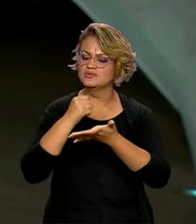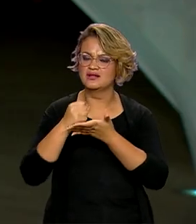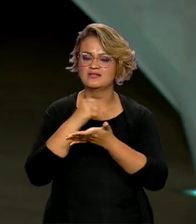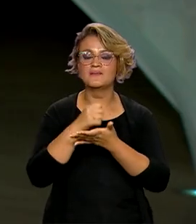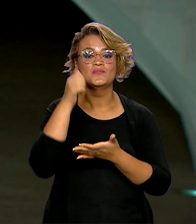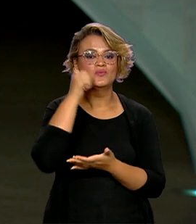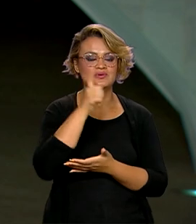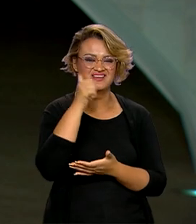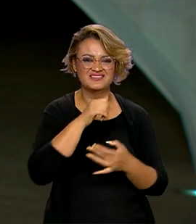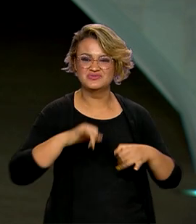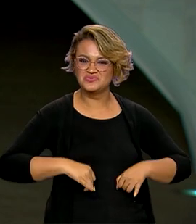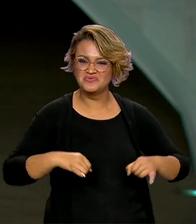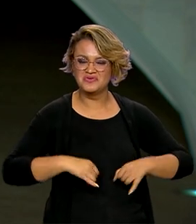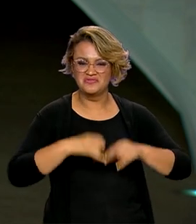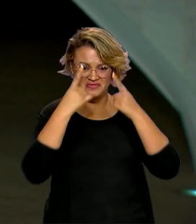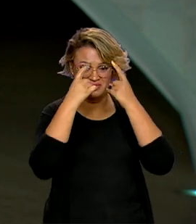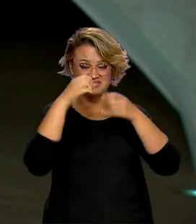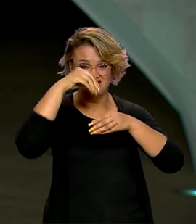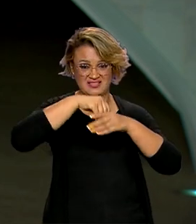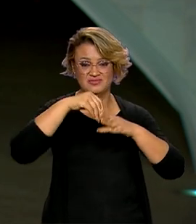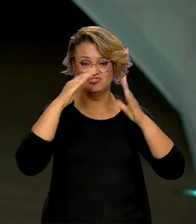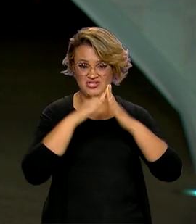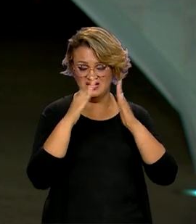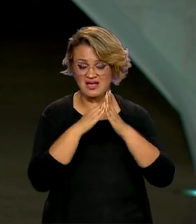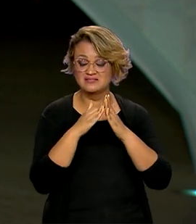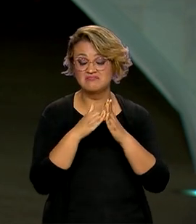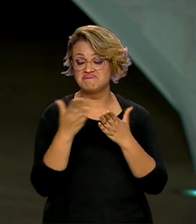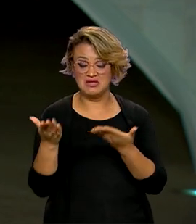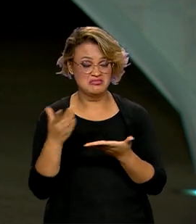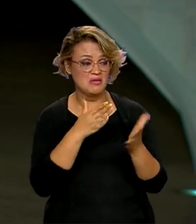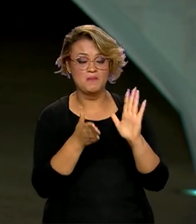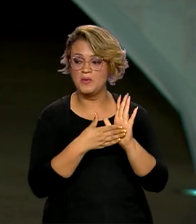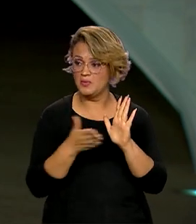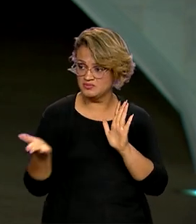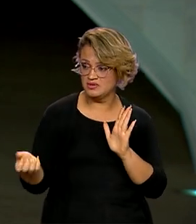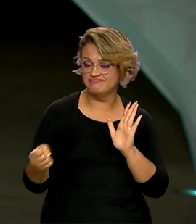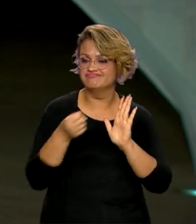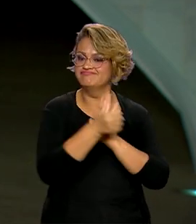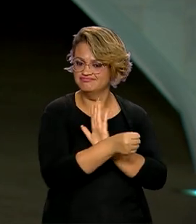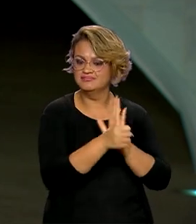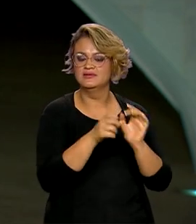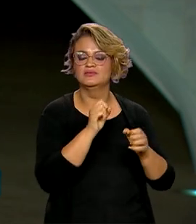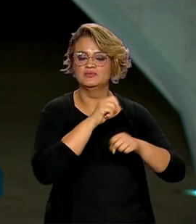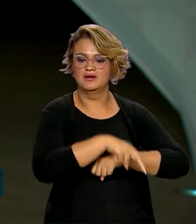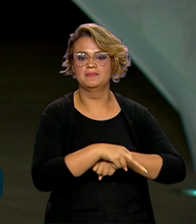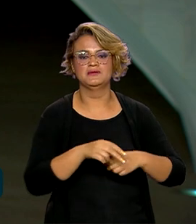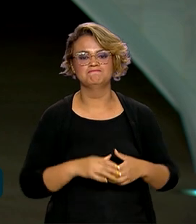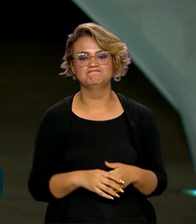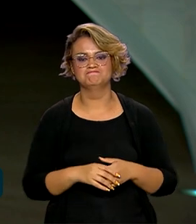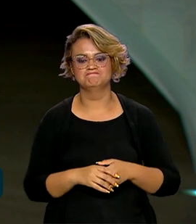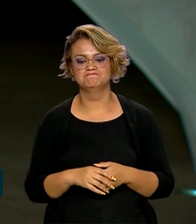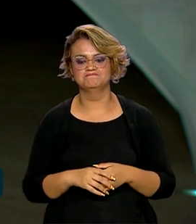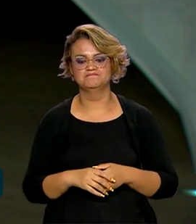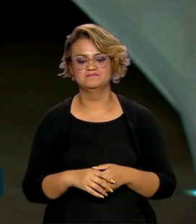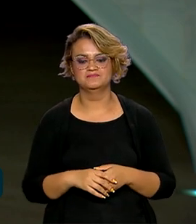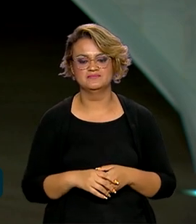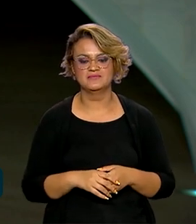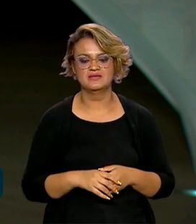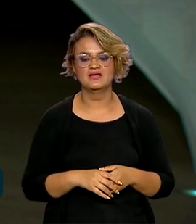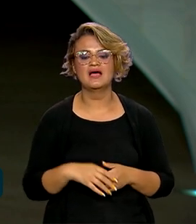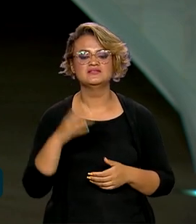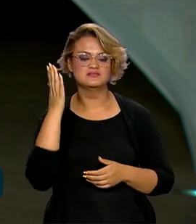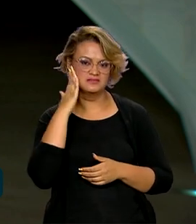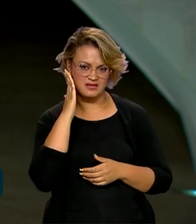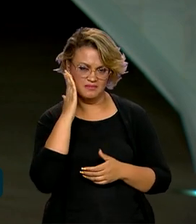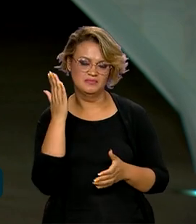mulheres vítimas de violência, dando condições para inserir essas mulheres no mercado de trabalho. A gente